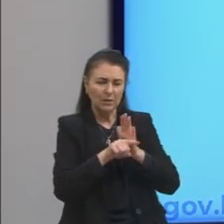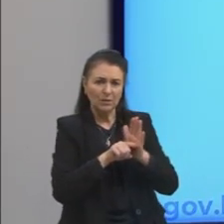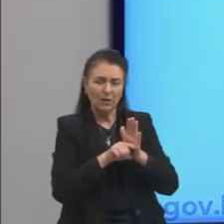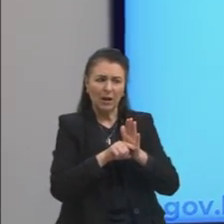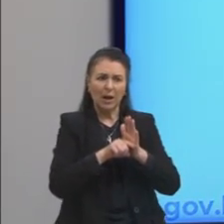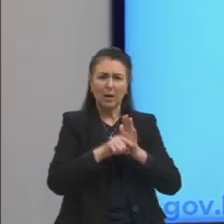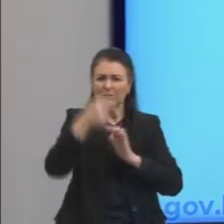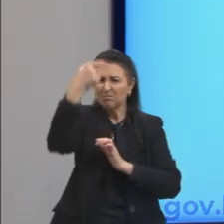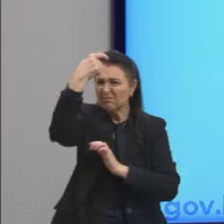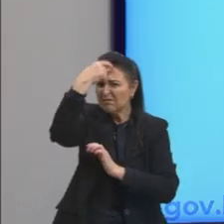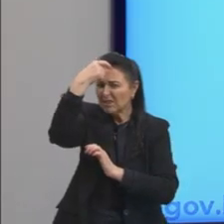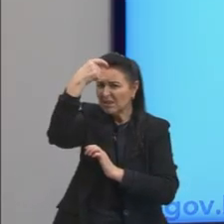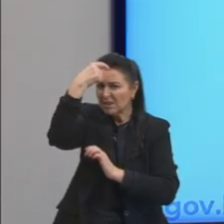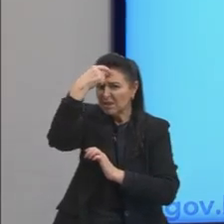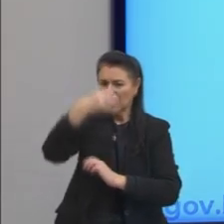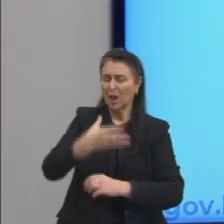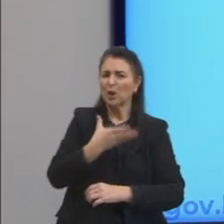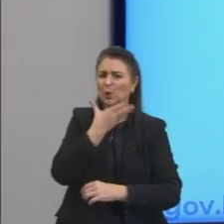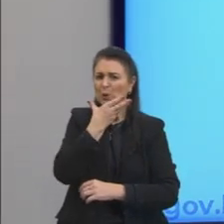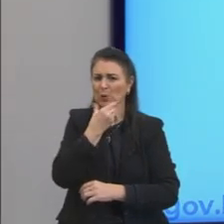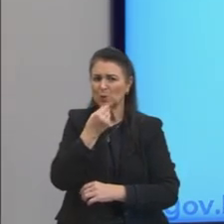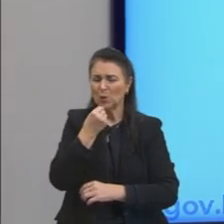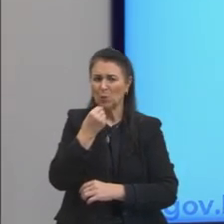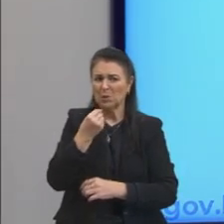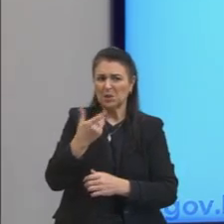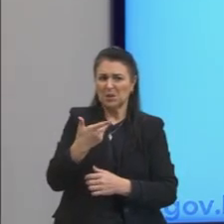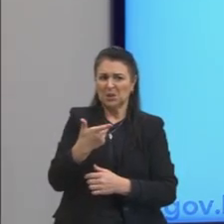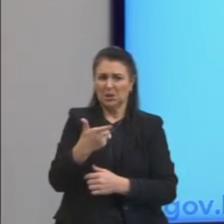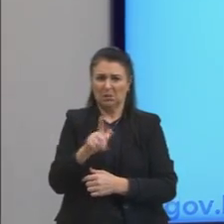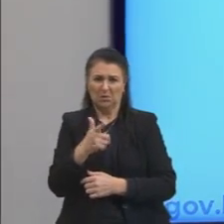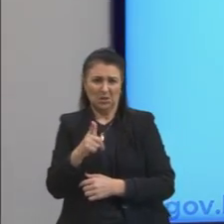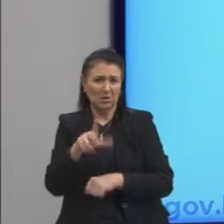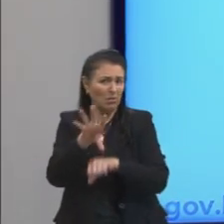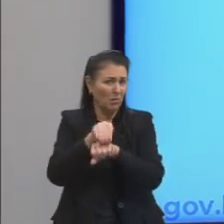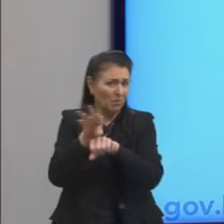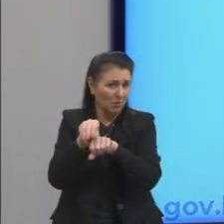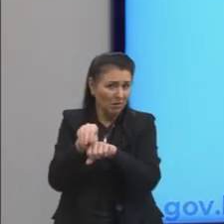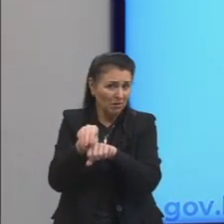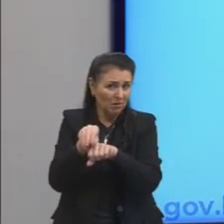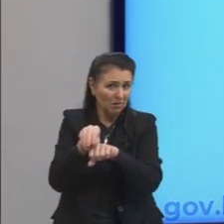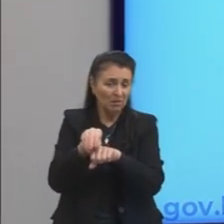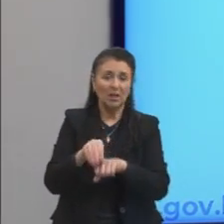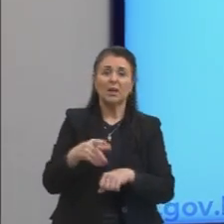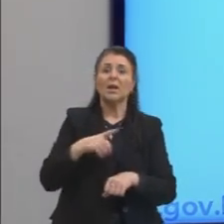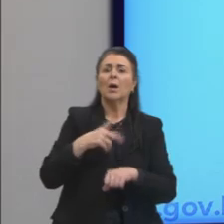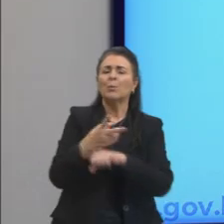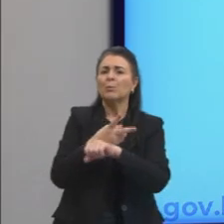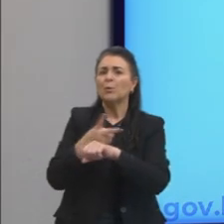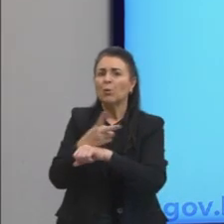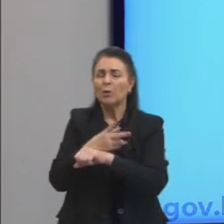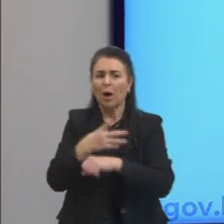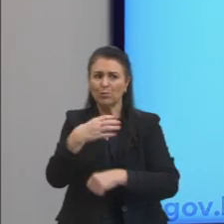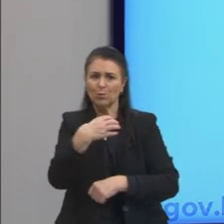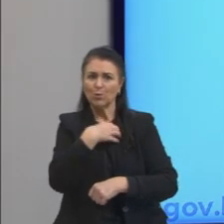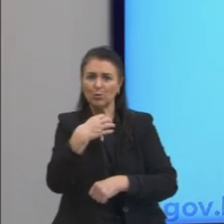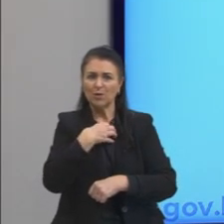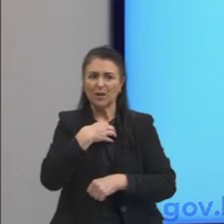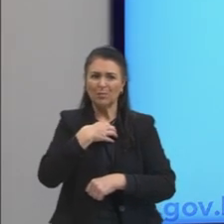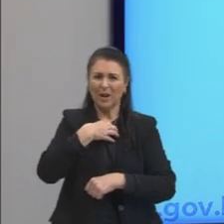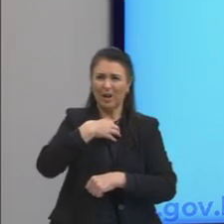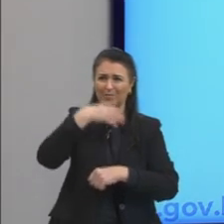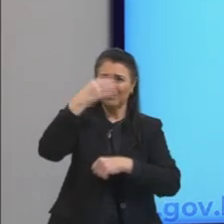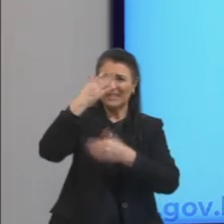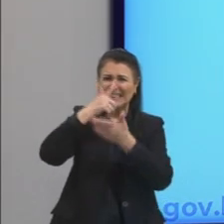da consciência dos homens menos esclarecidos? Não, era o esclarecimento dos homens esclarecidos. Buscar uma via para eliminar da memória?